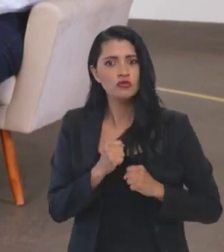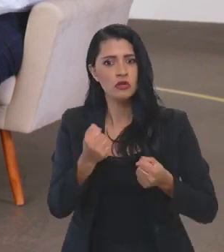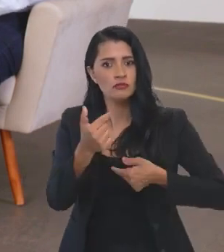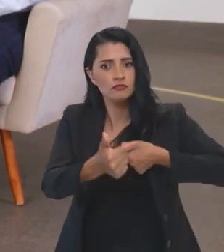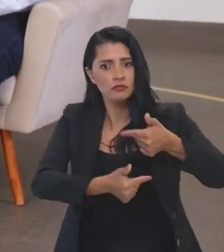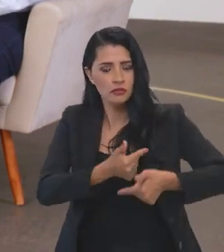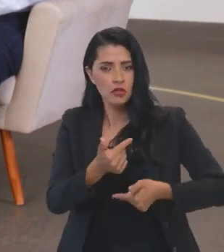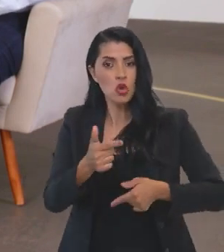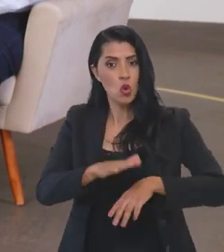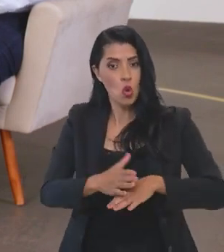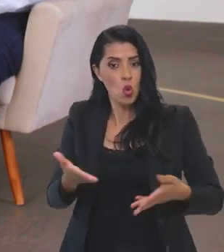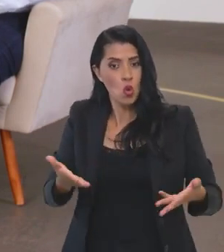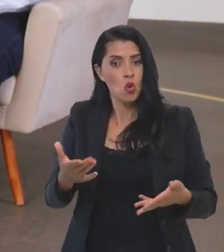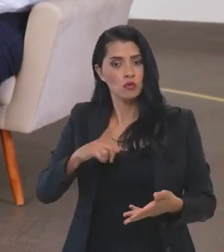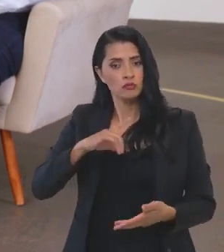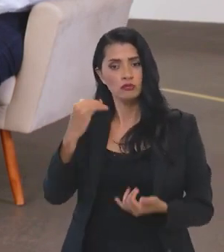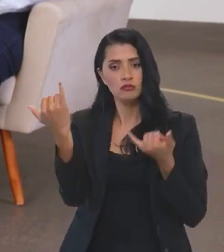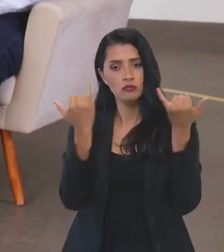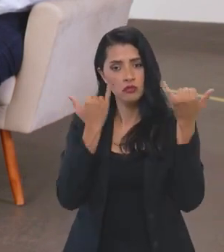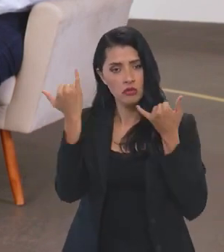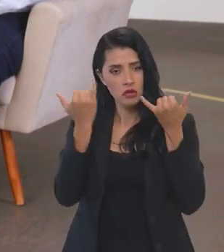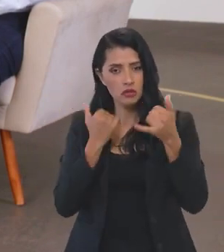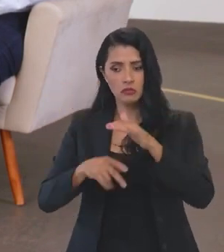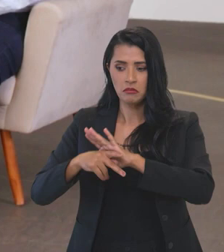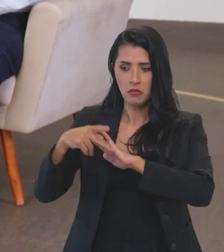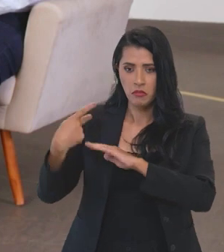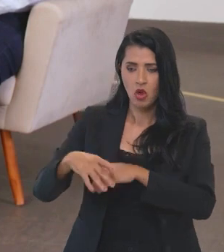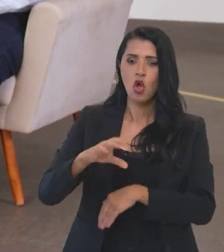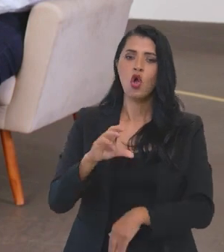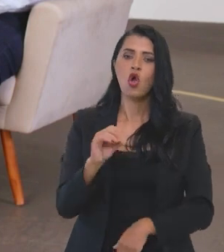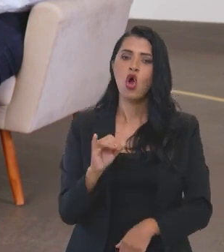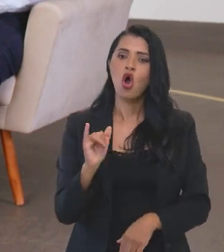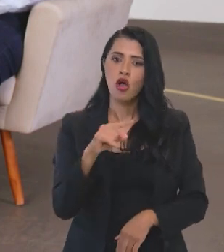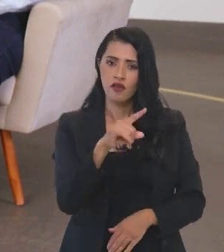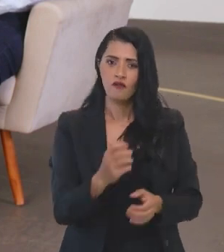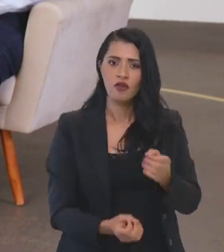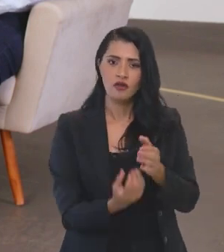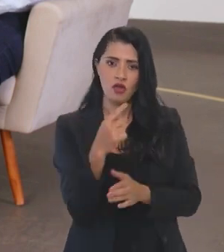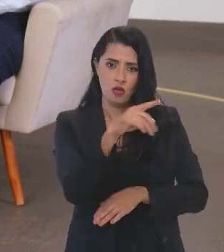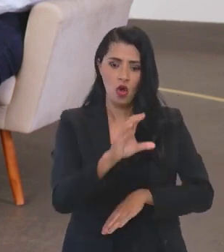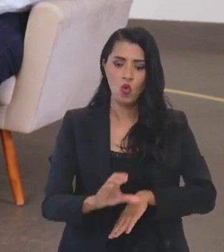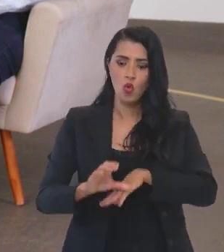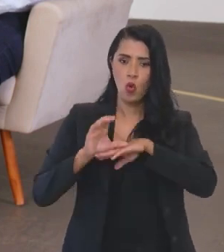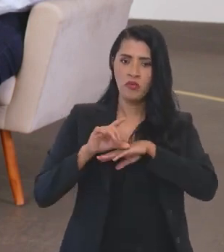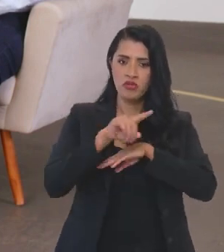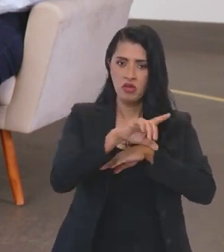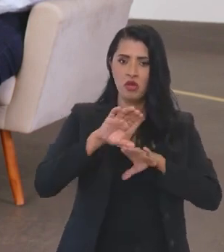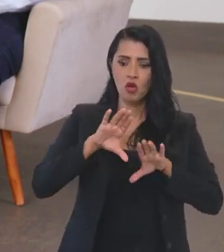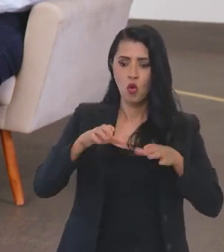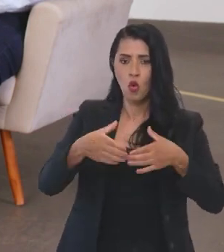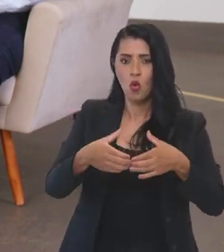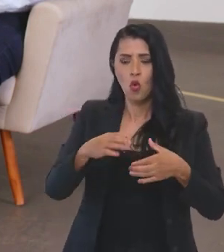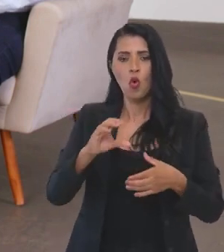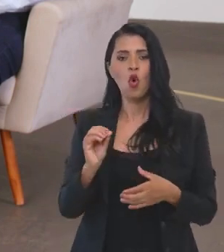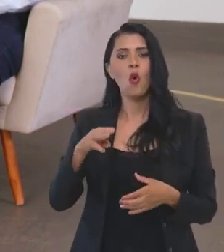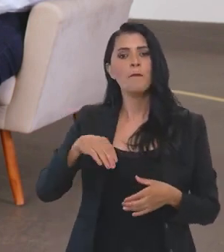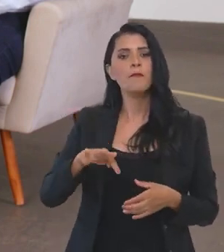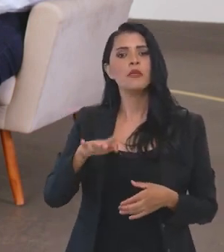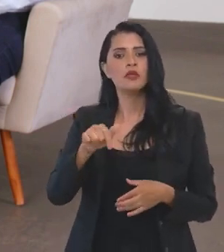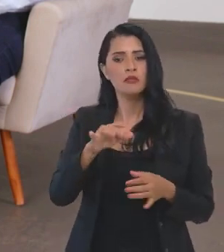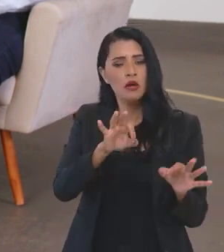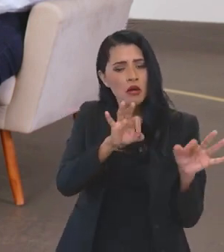nós, hoje, temos informação pelo próprio COE, que foi instalado o comitê, para justamente